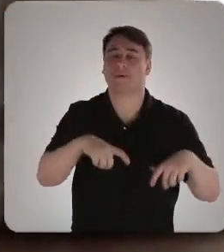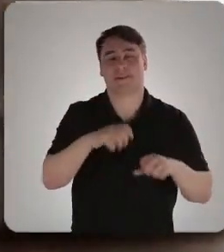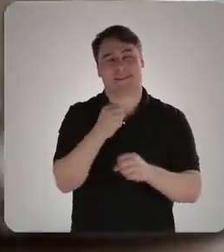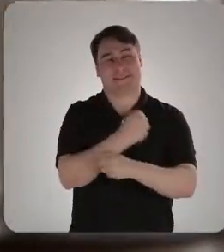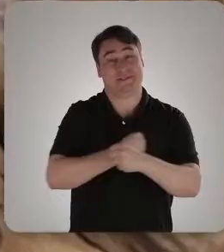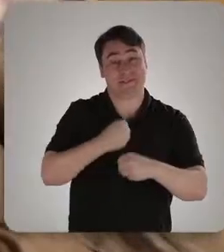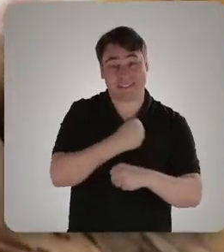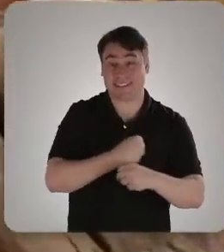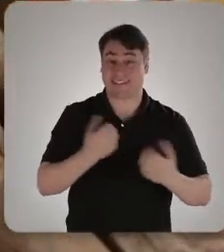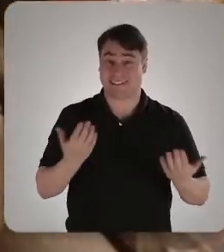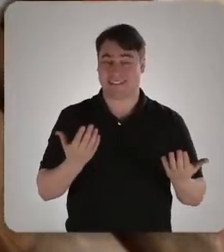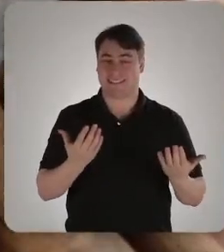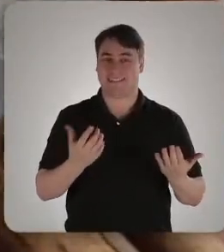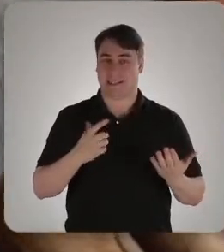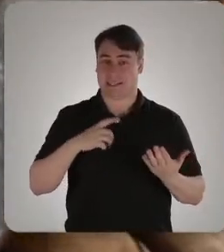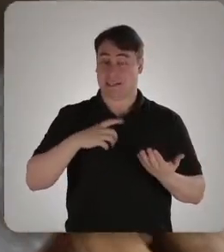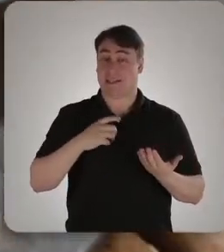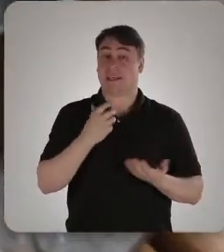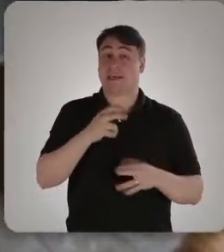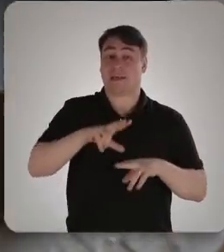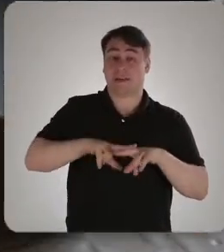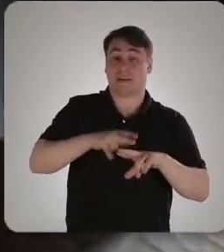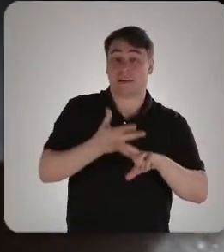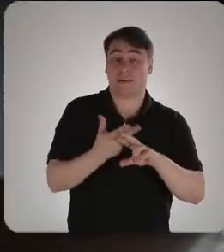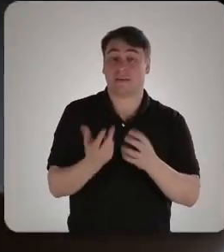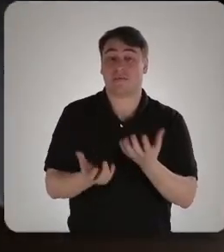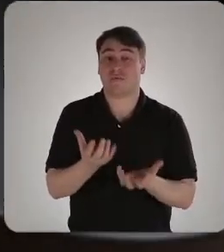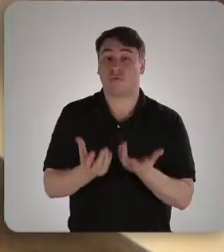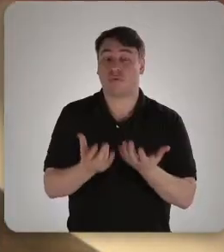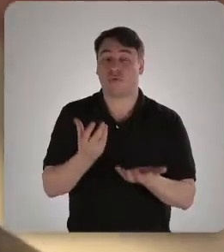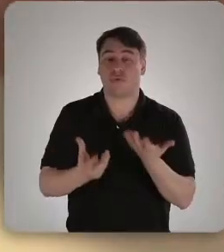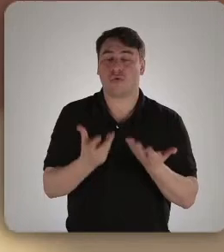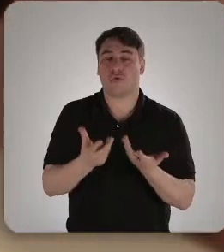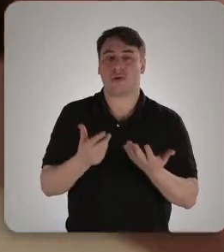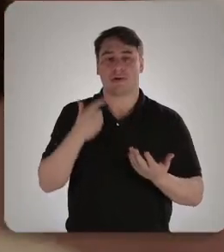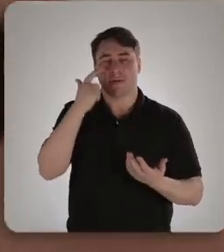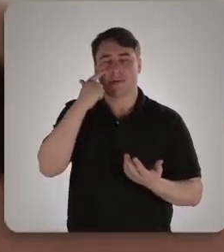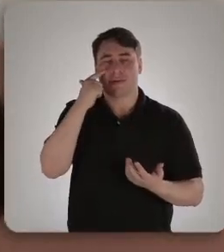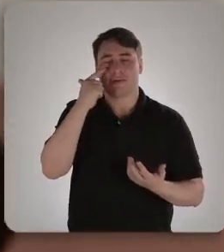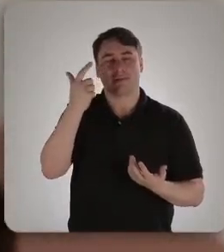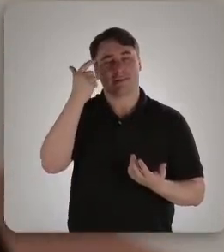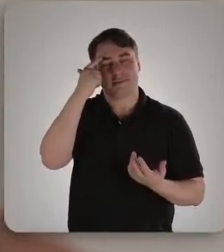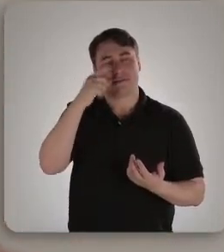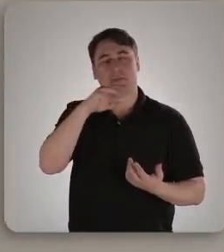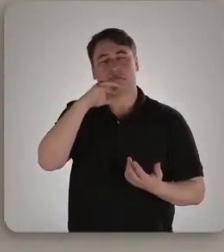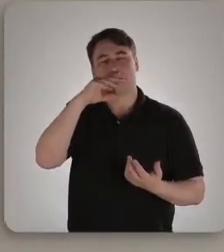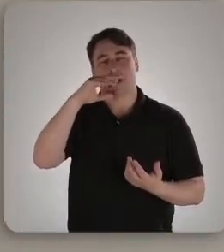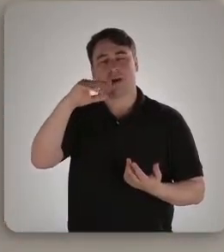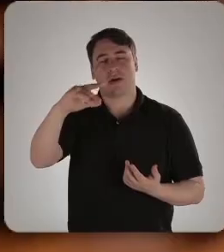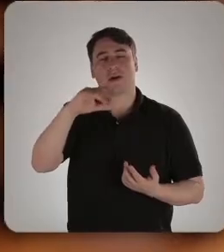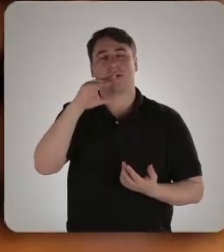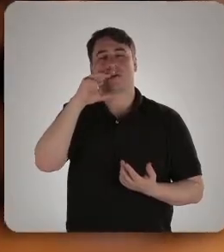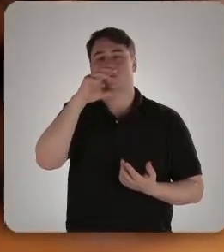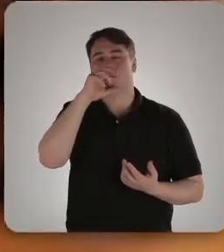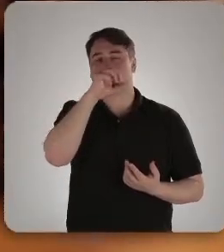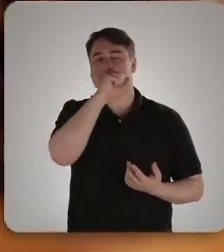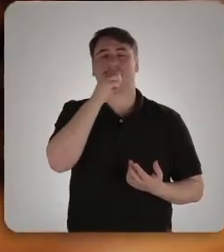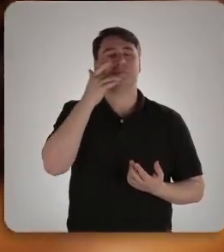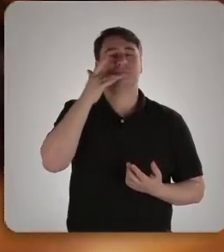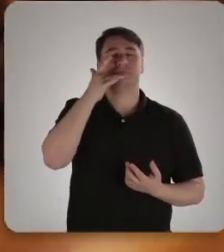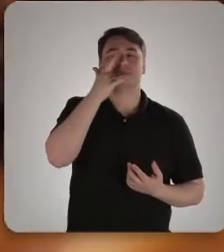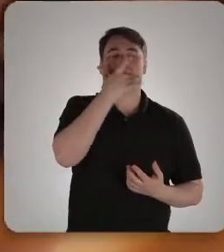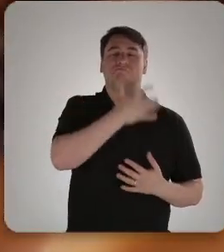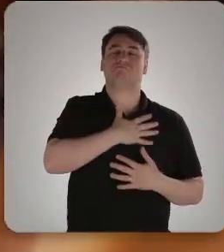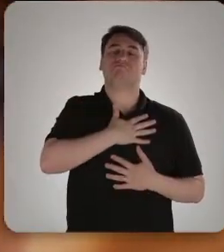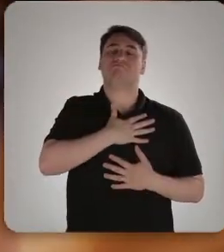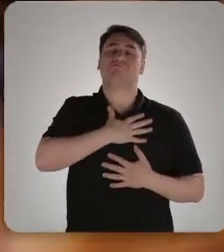Se tem fogão a lenha, então dá para sentir a força, o cheiro e até o gosto dessa